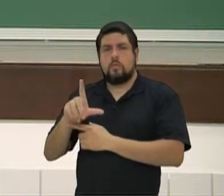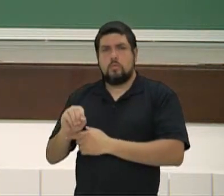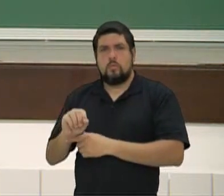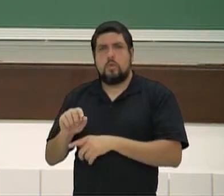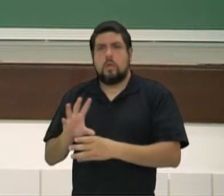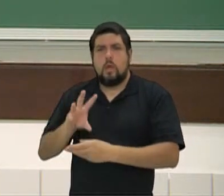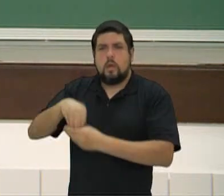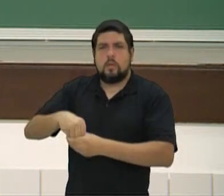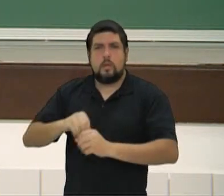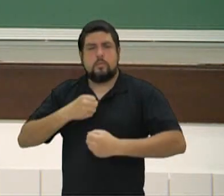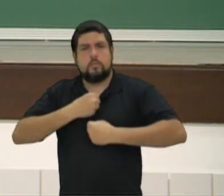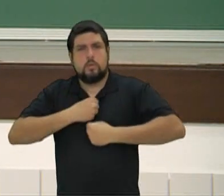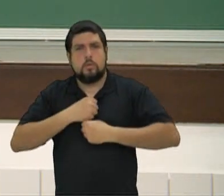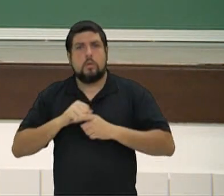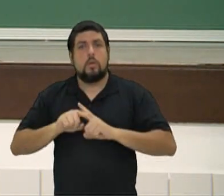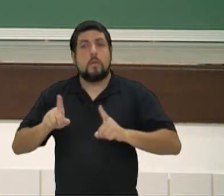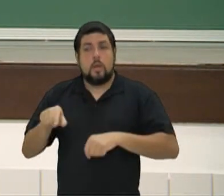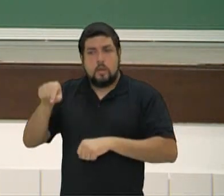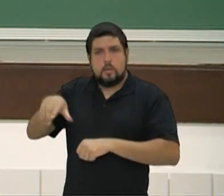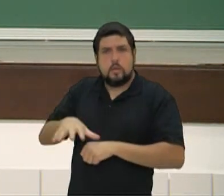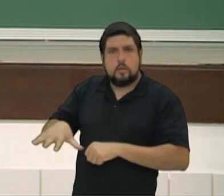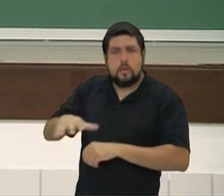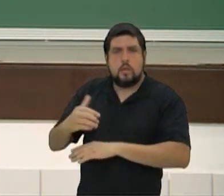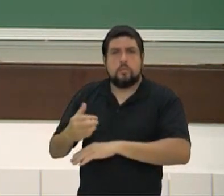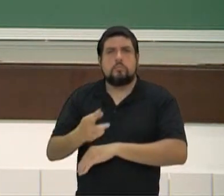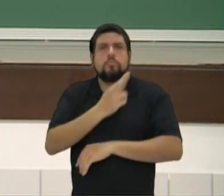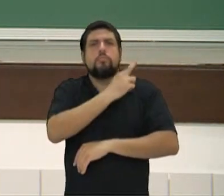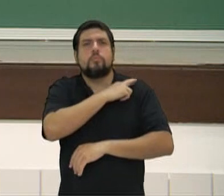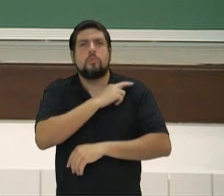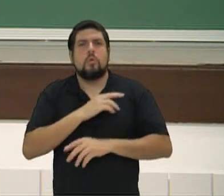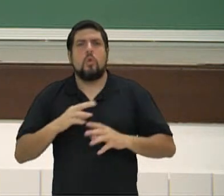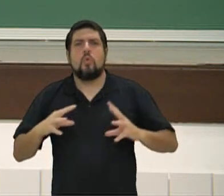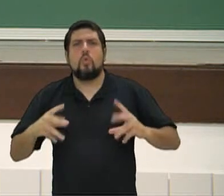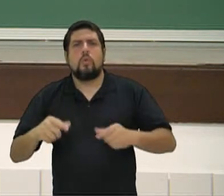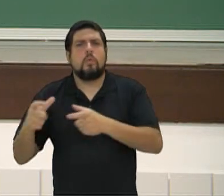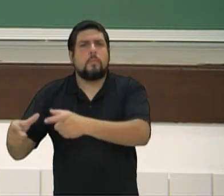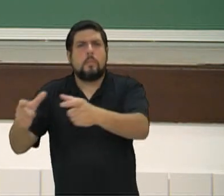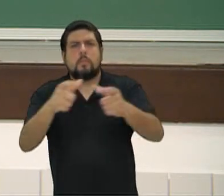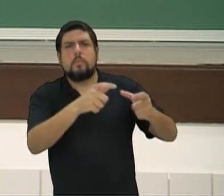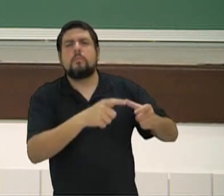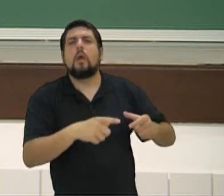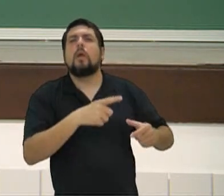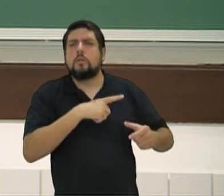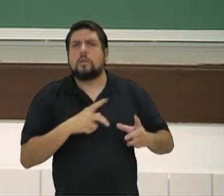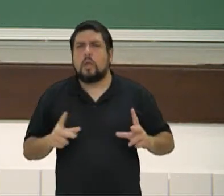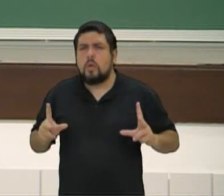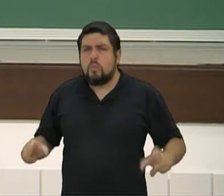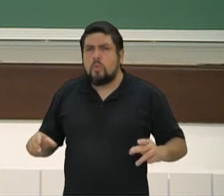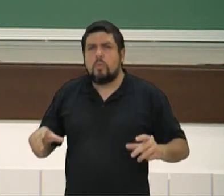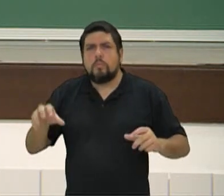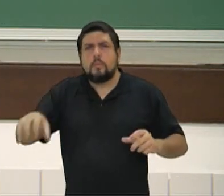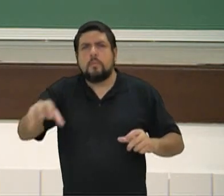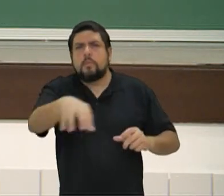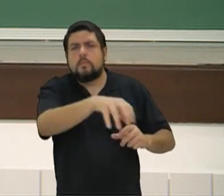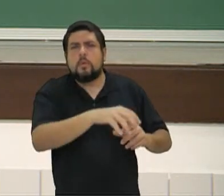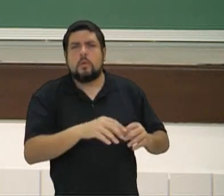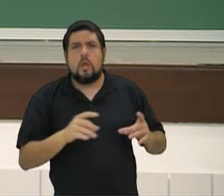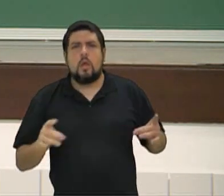mas não era uma função assim que todos os lugares tinham de uma maneira fechada,